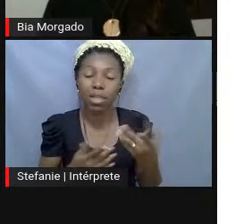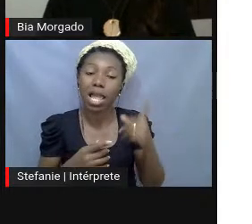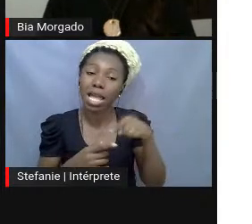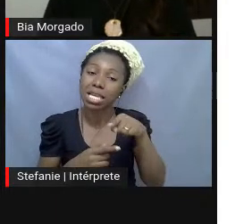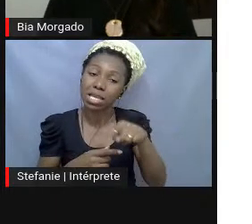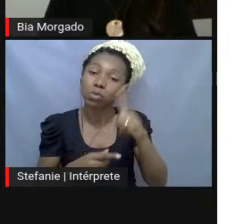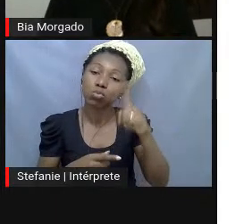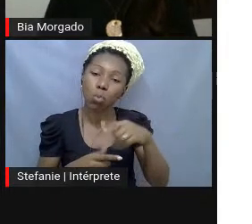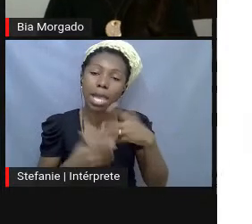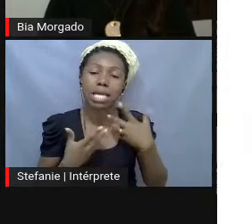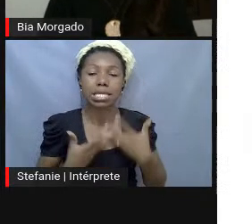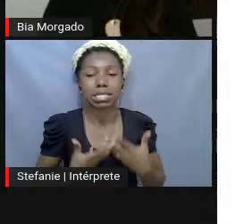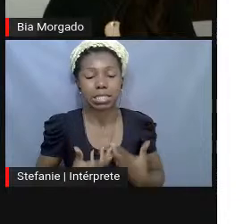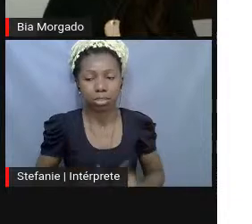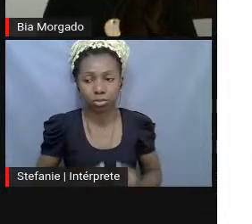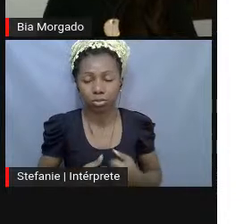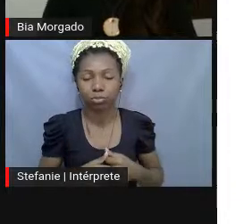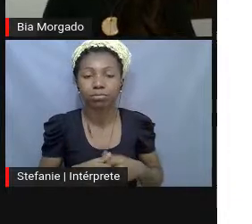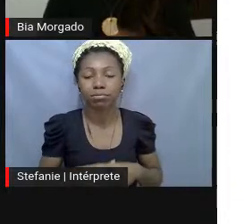cansativo.